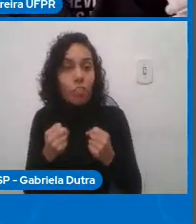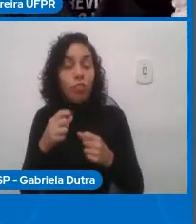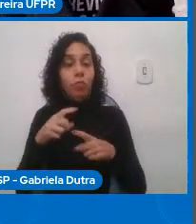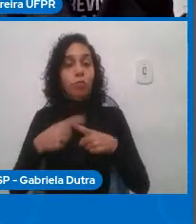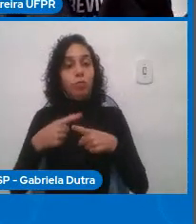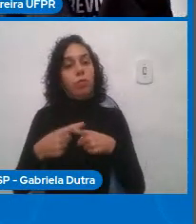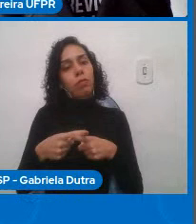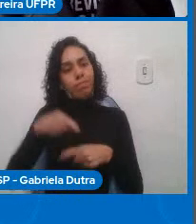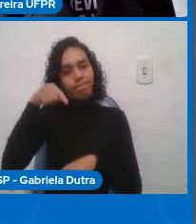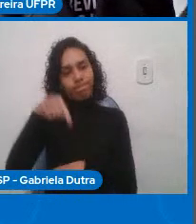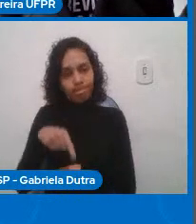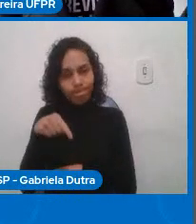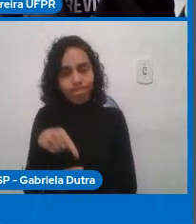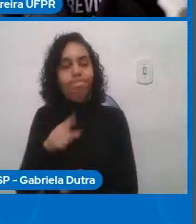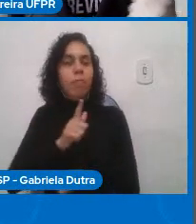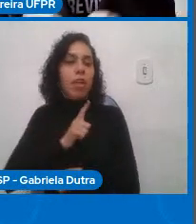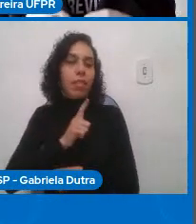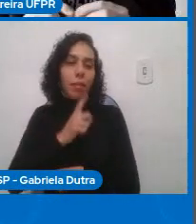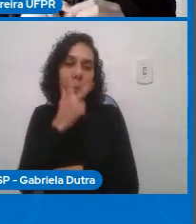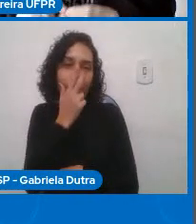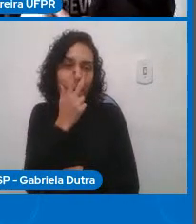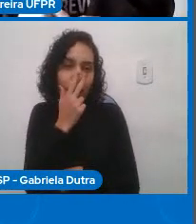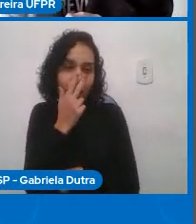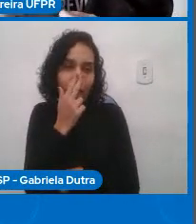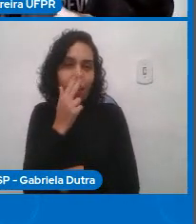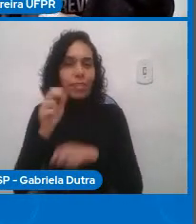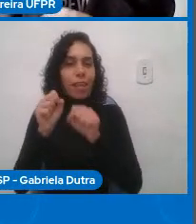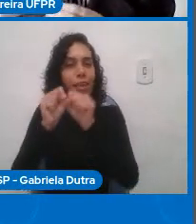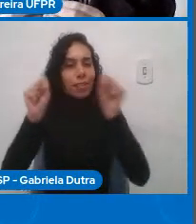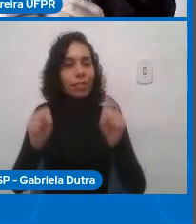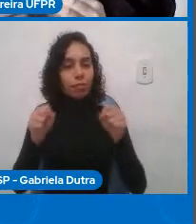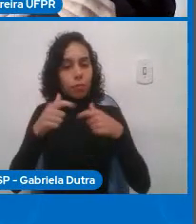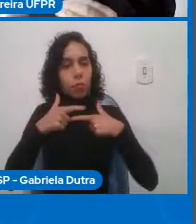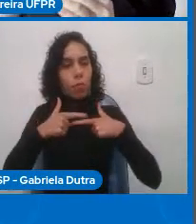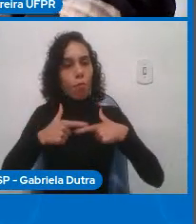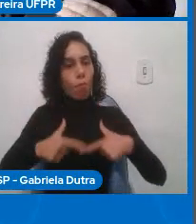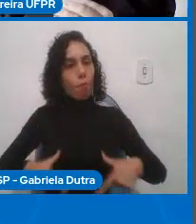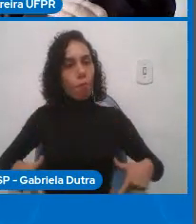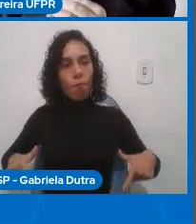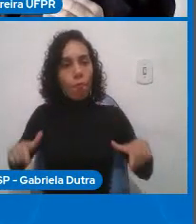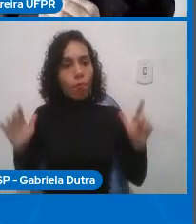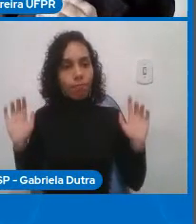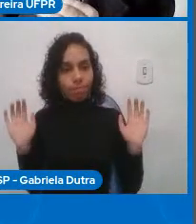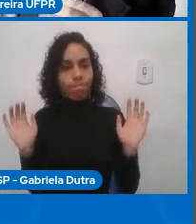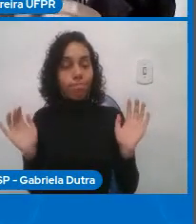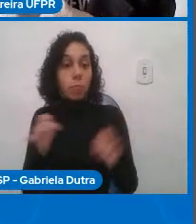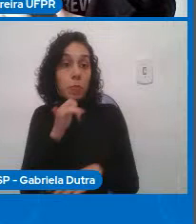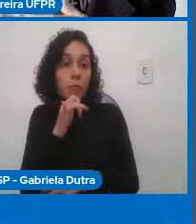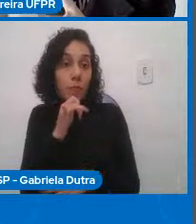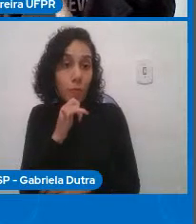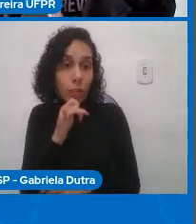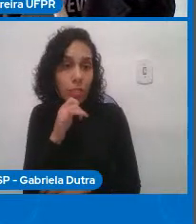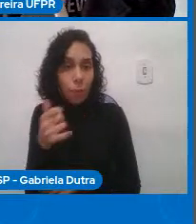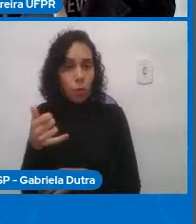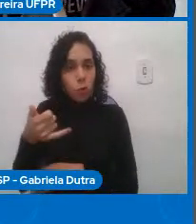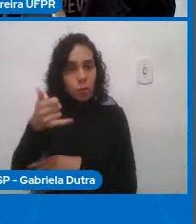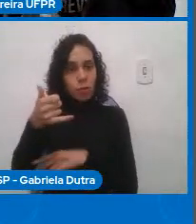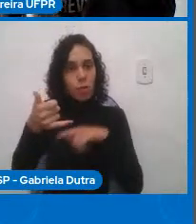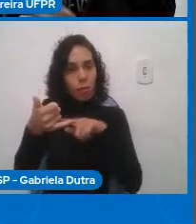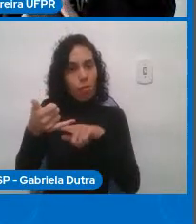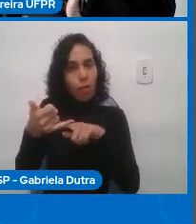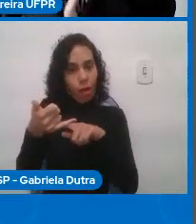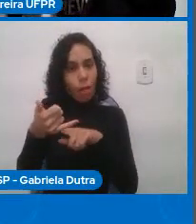neutralidade da rede, onde a operadora de celular, por exemplo, ela permite que algumas aplicações